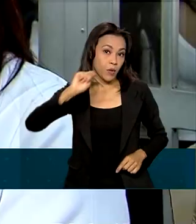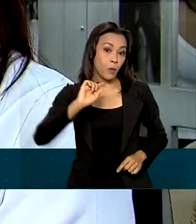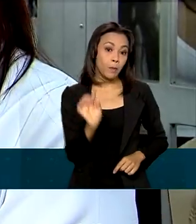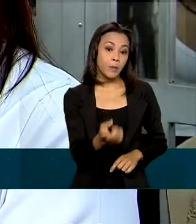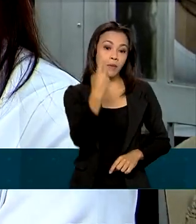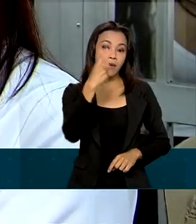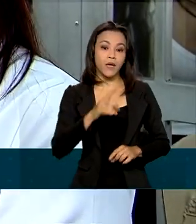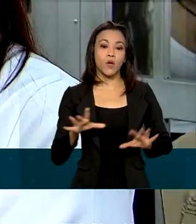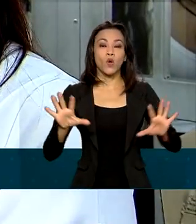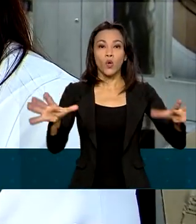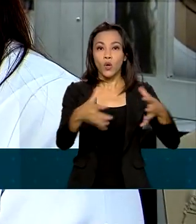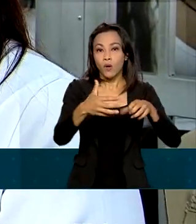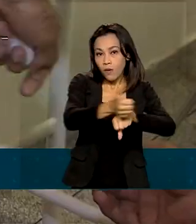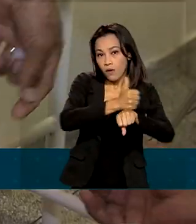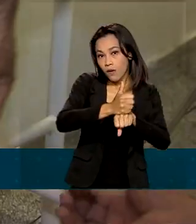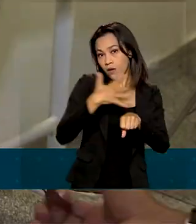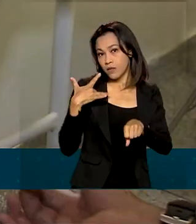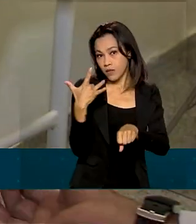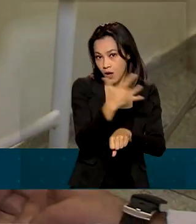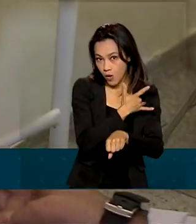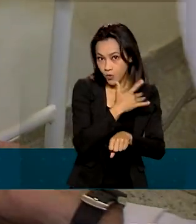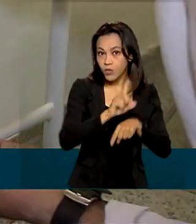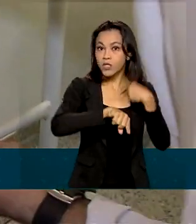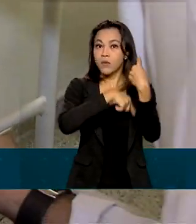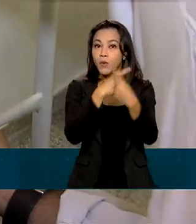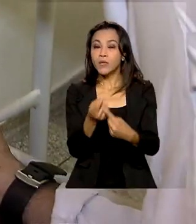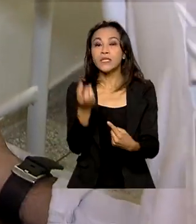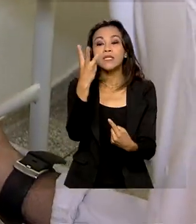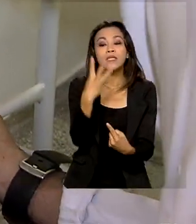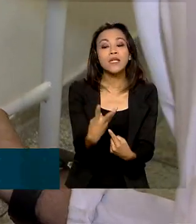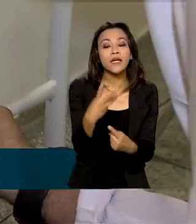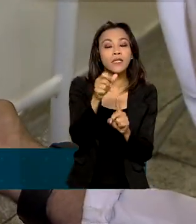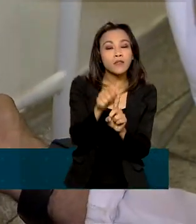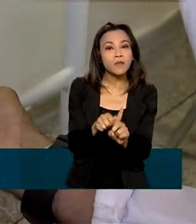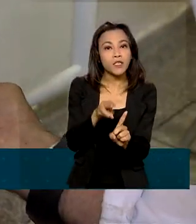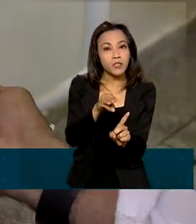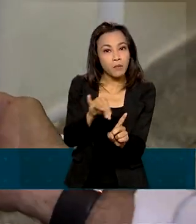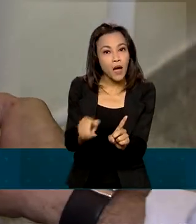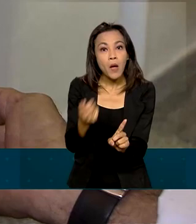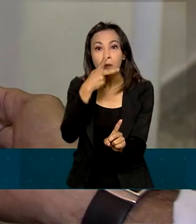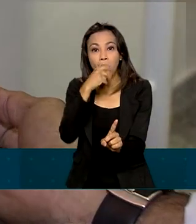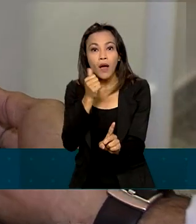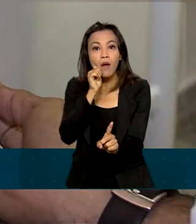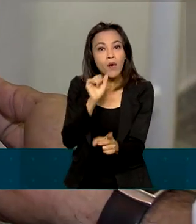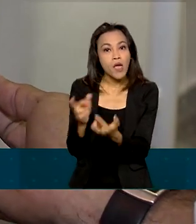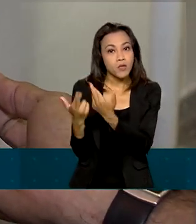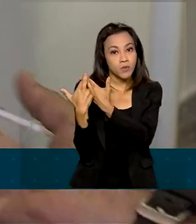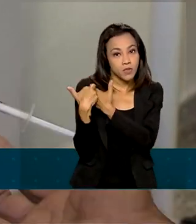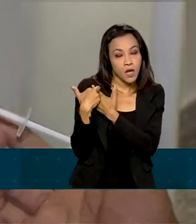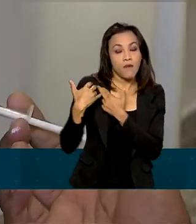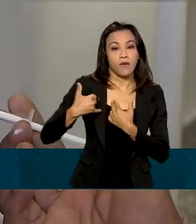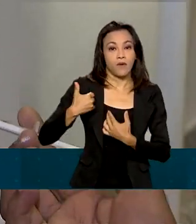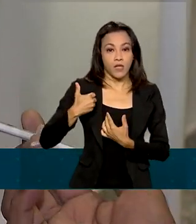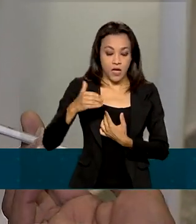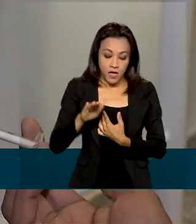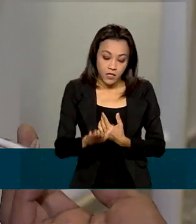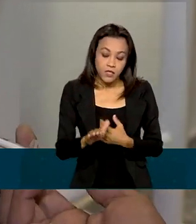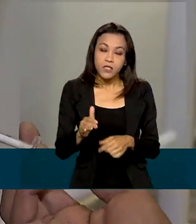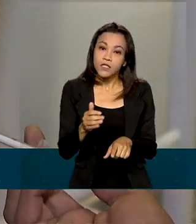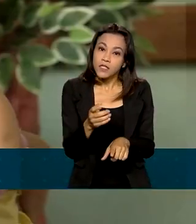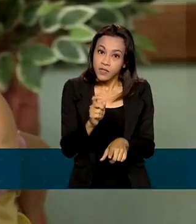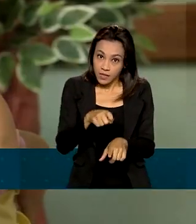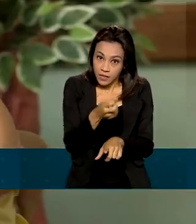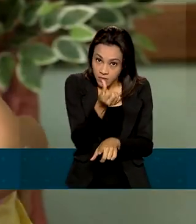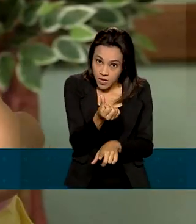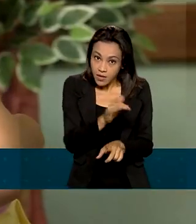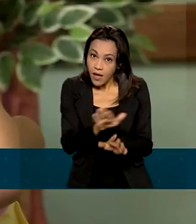atendidos os profissionais da saúde. A partir de 3 de maio, os pais ou responsáveis de crianças com idade entre 6 meses